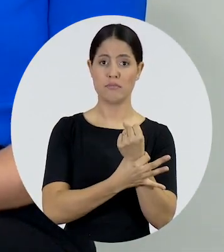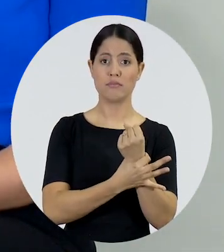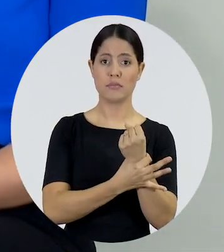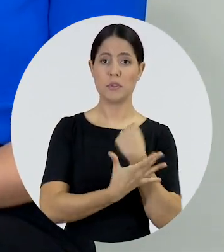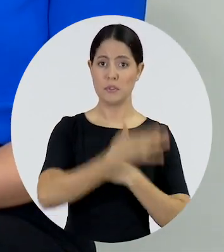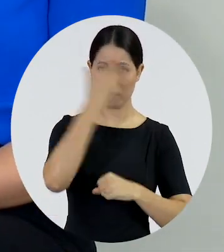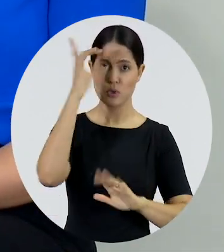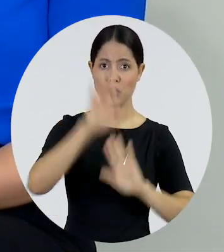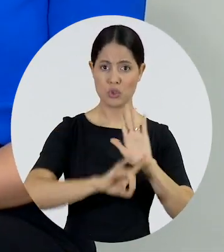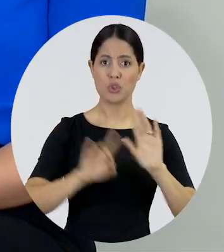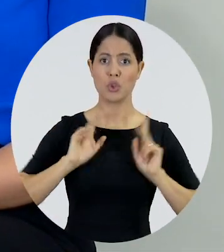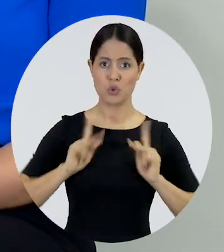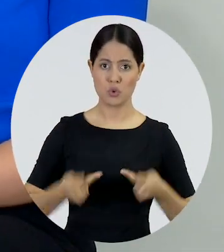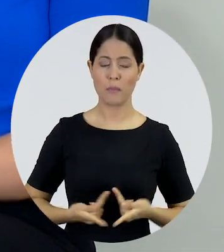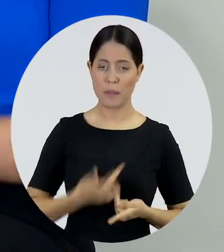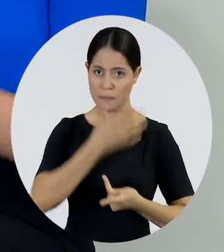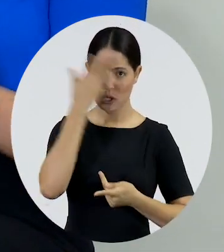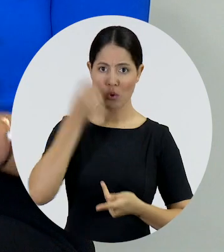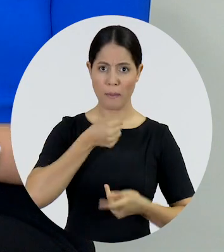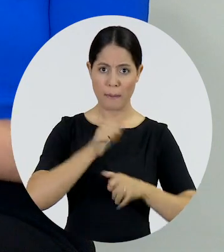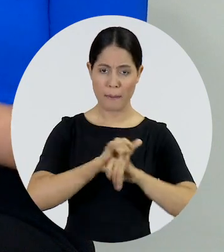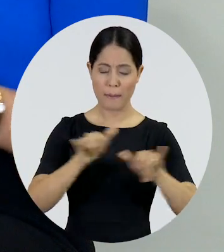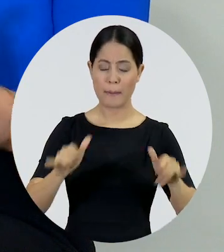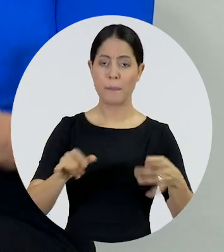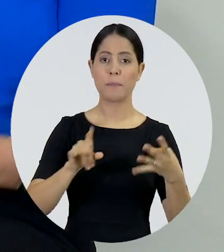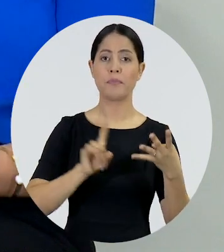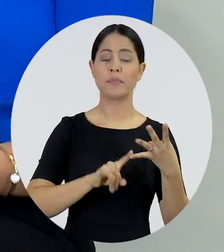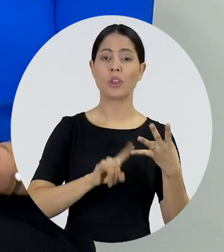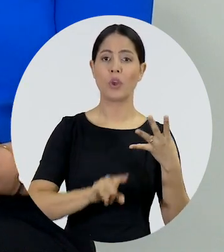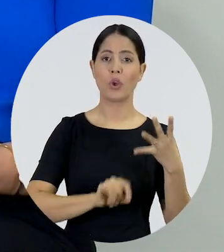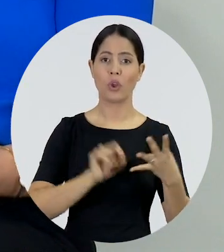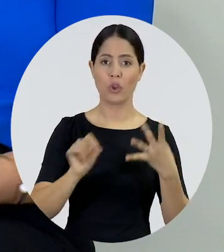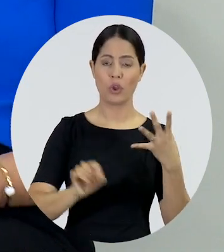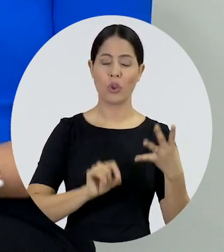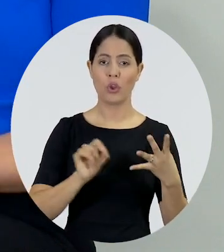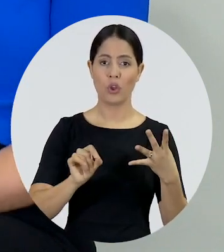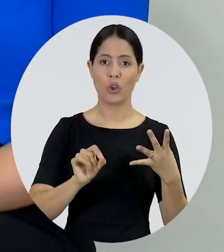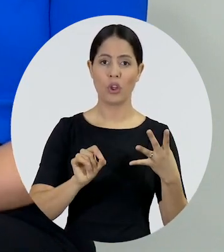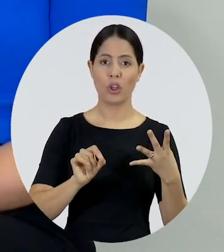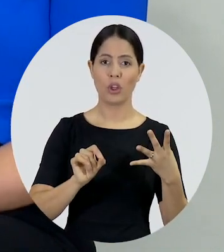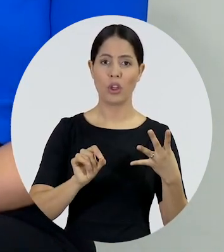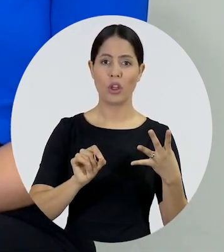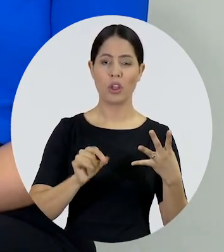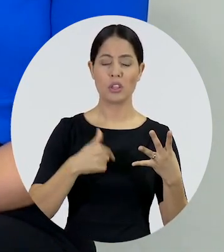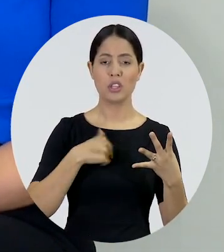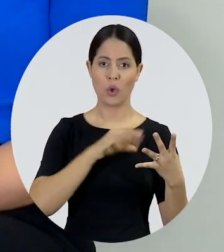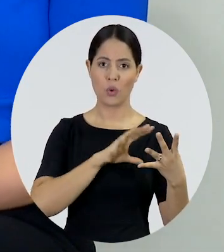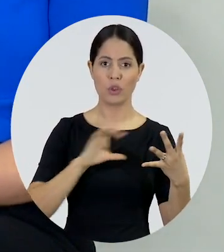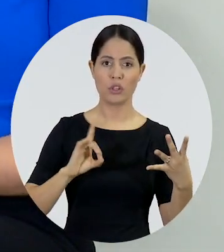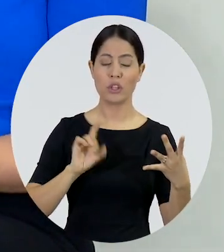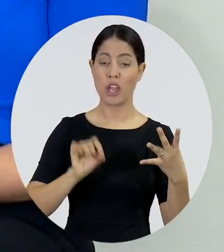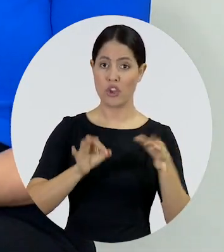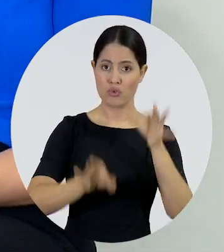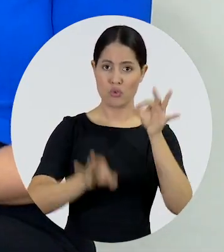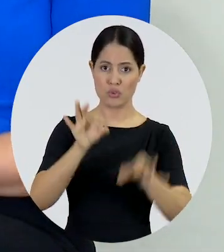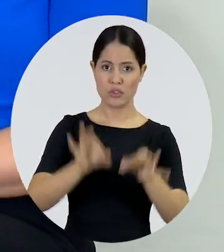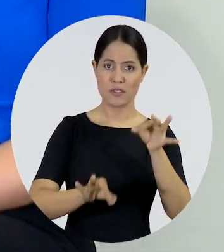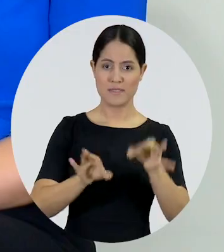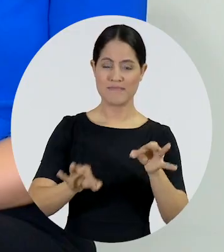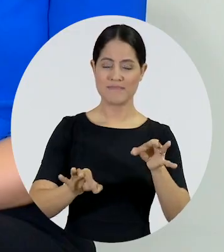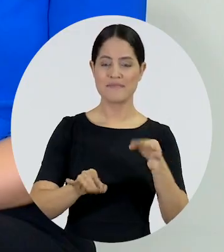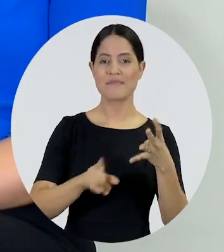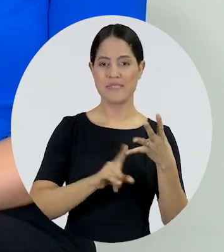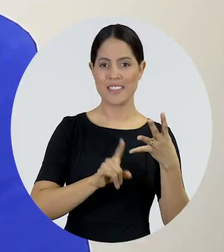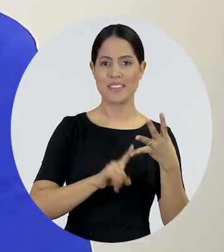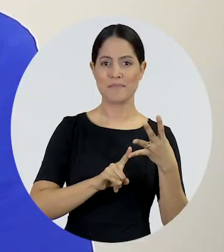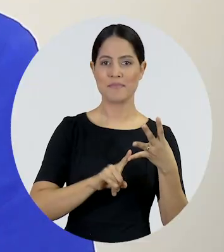comunicadores e defensores de direitos humanos. E o quarto programa do Artigo 19, que é o programa que eu coordeno, é o programa de justiça, nosso centro de